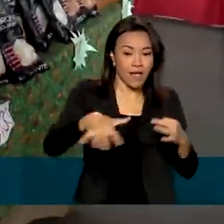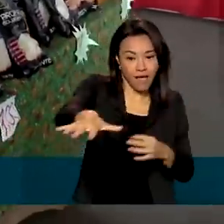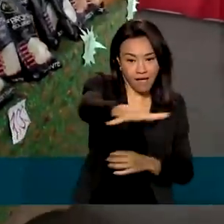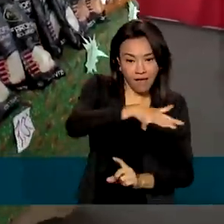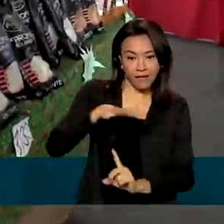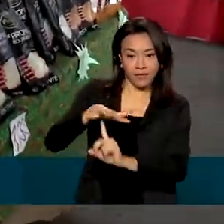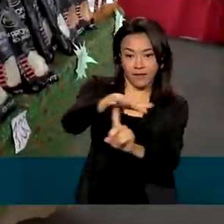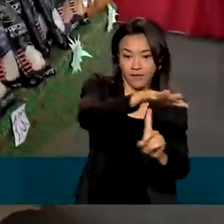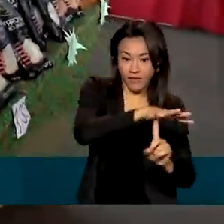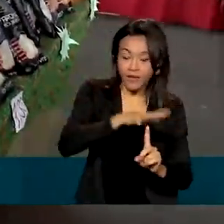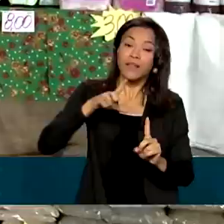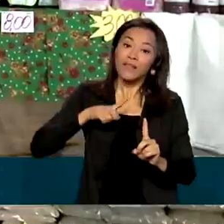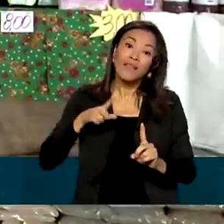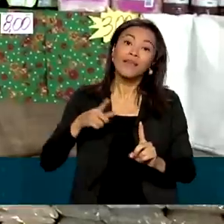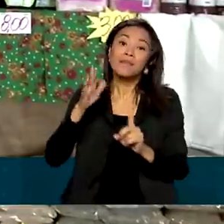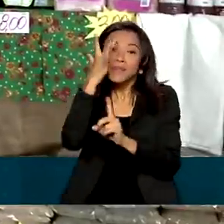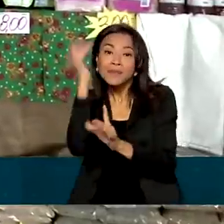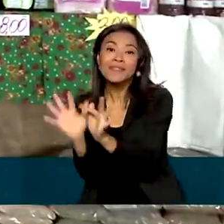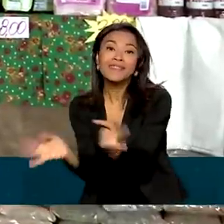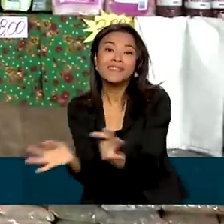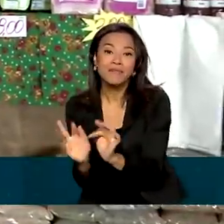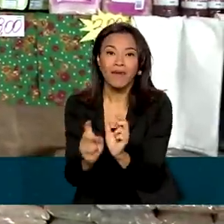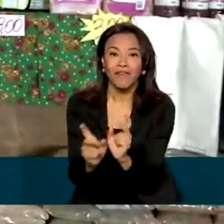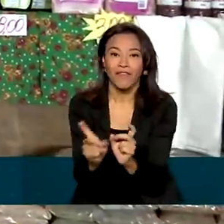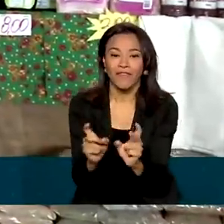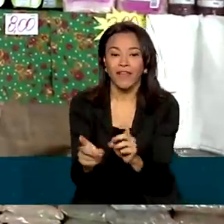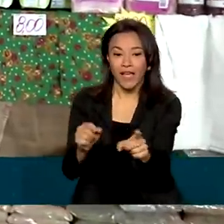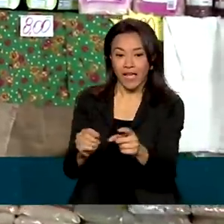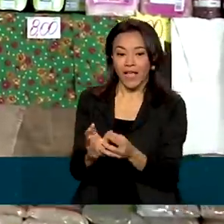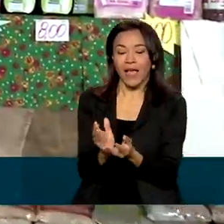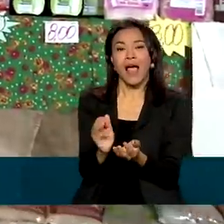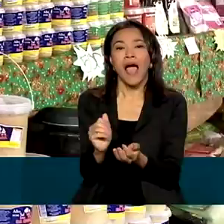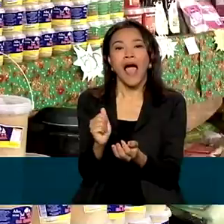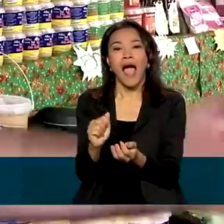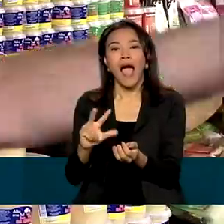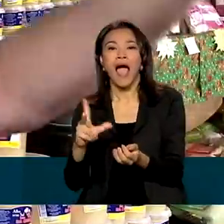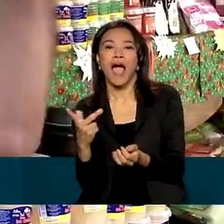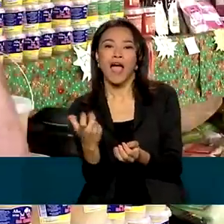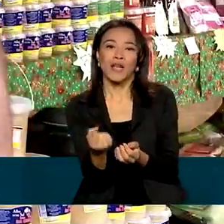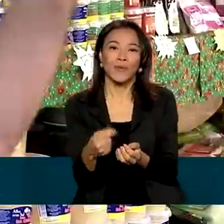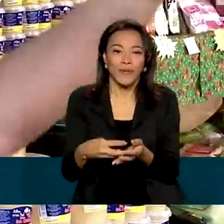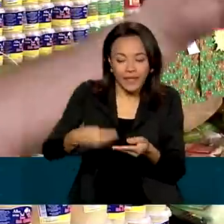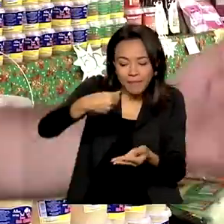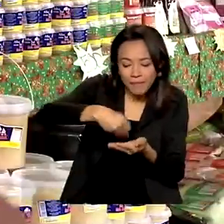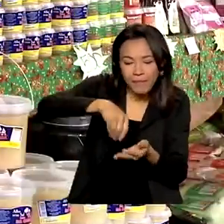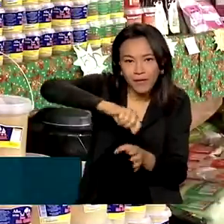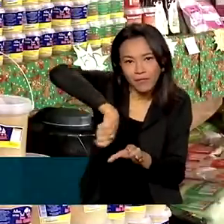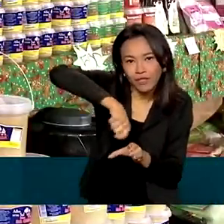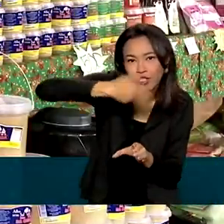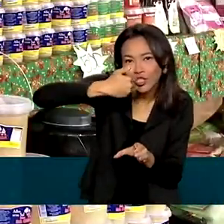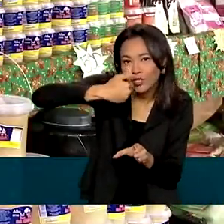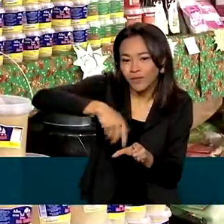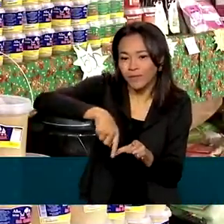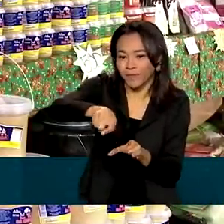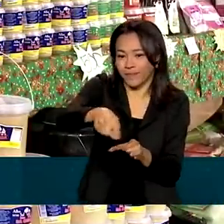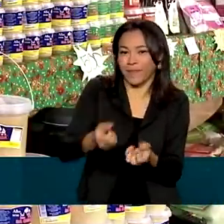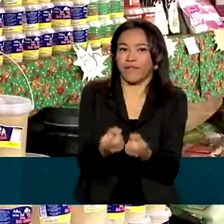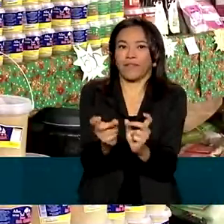espaço para o pequeno produtor. O Almir trouxe alho e temperos da região. A gente tem bastante aqui de produtor da região,